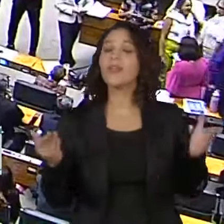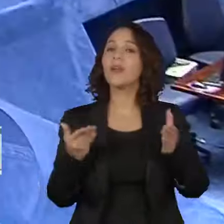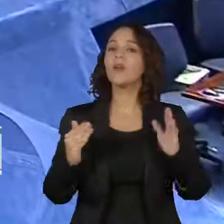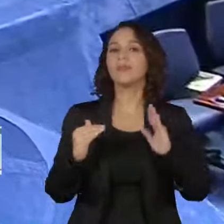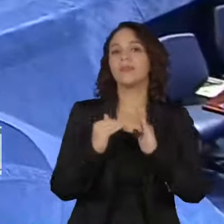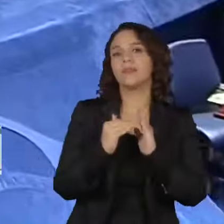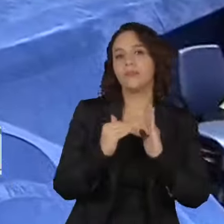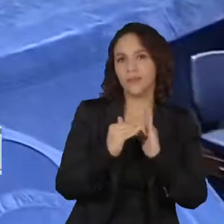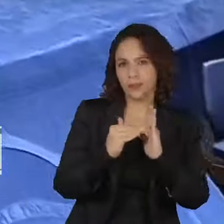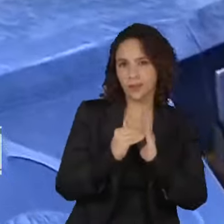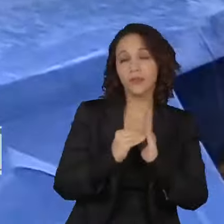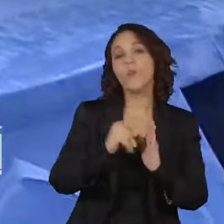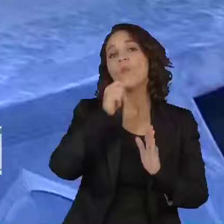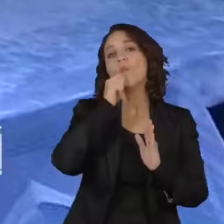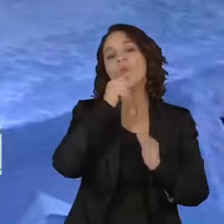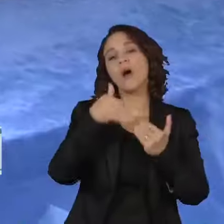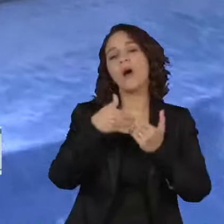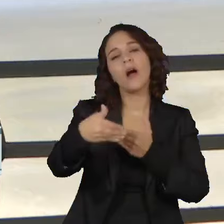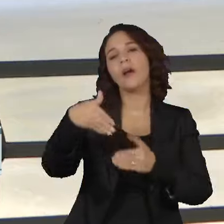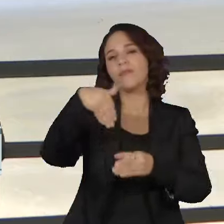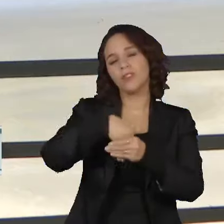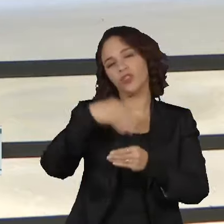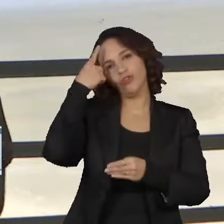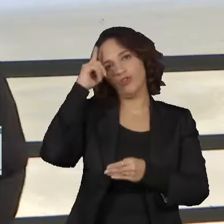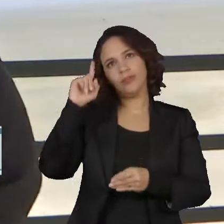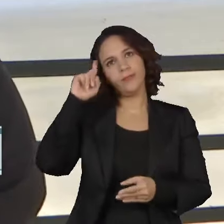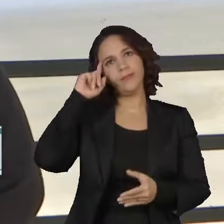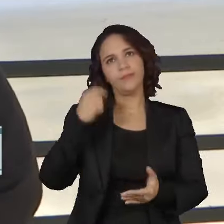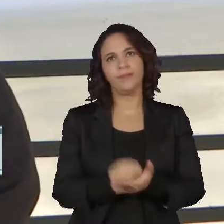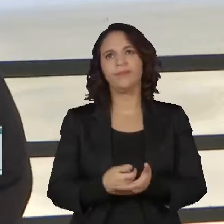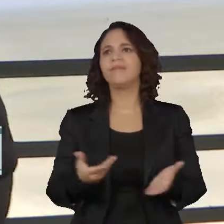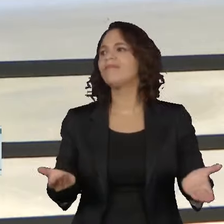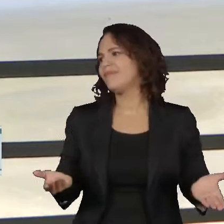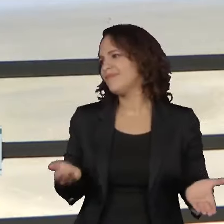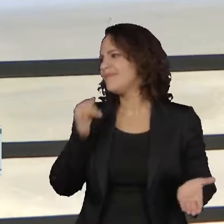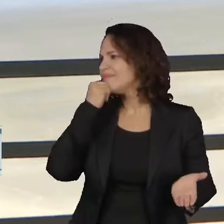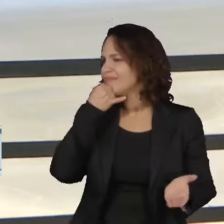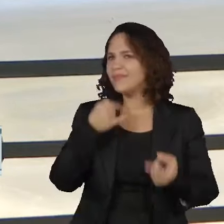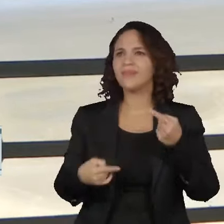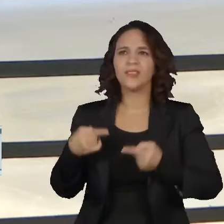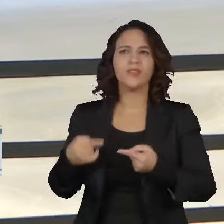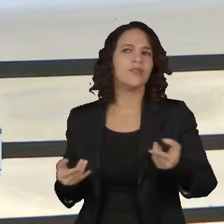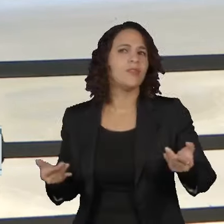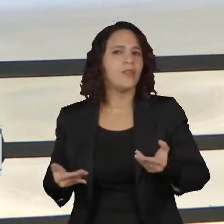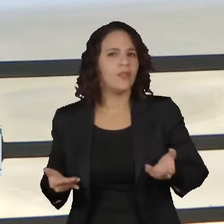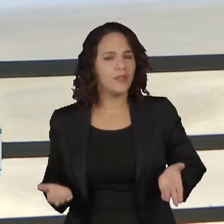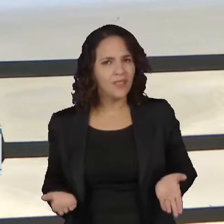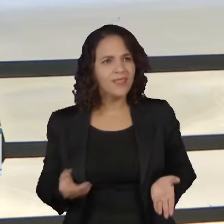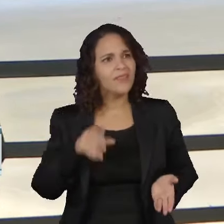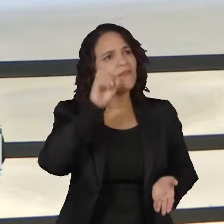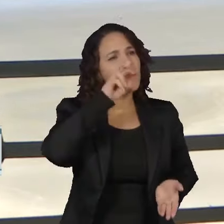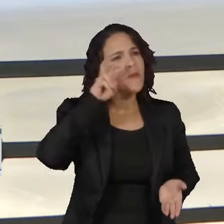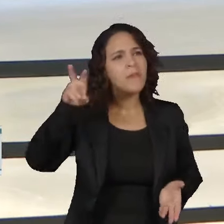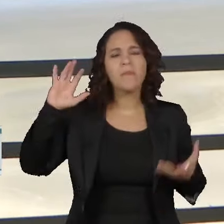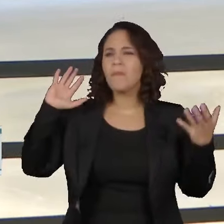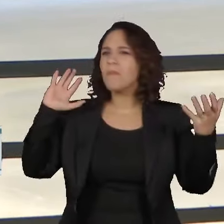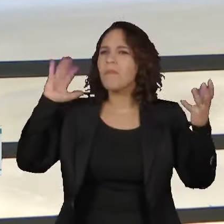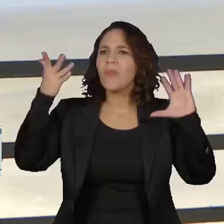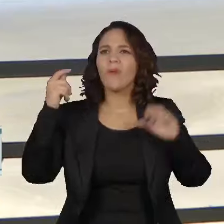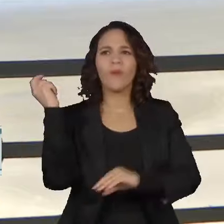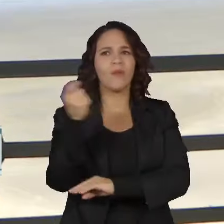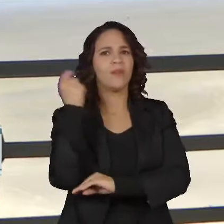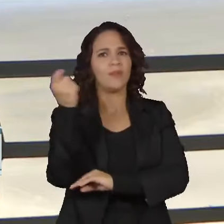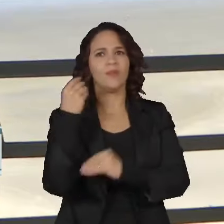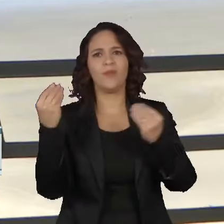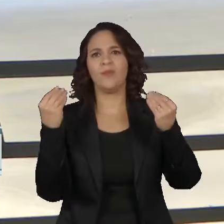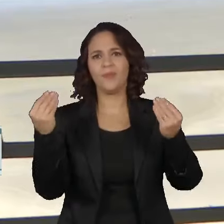no Senado, ainda sem data para ser votada. Lamentável a gente ter que discutir isso agora com o que a gente vê de desastre climático do Rio Grande